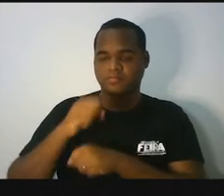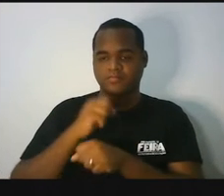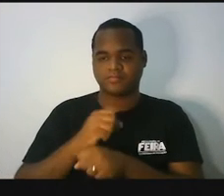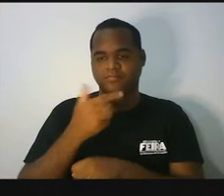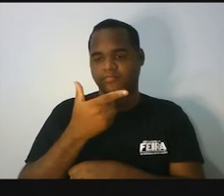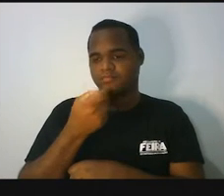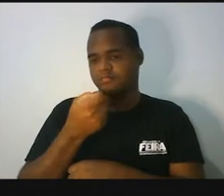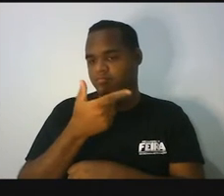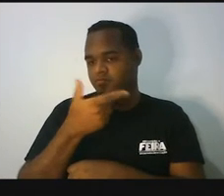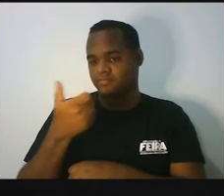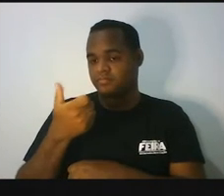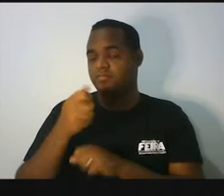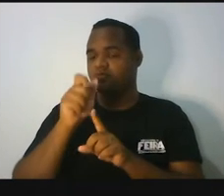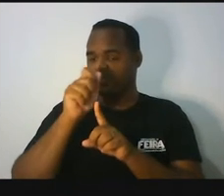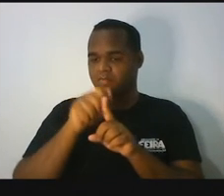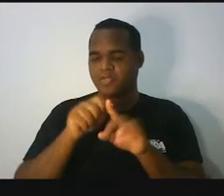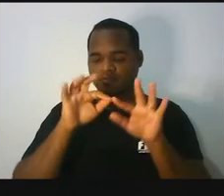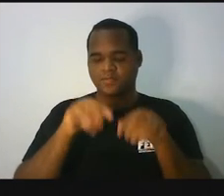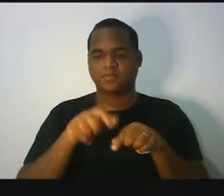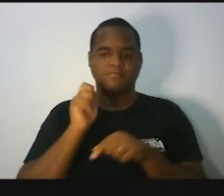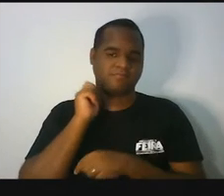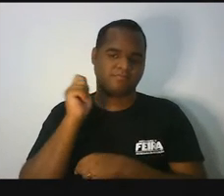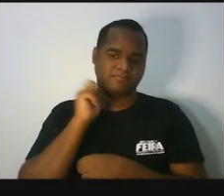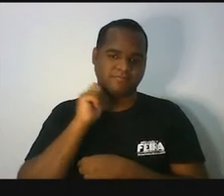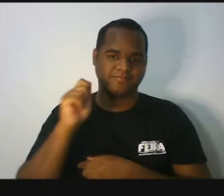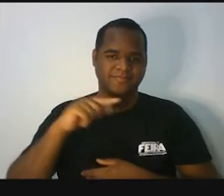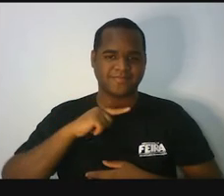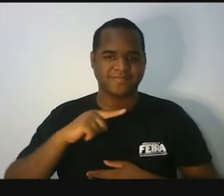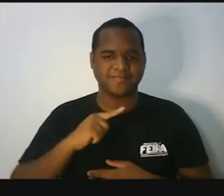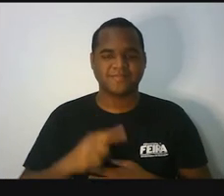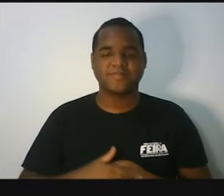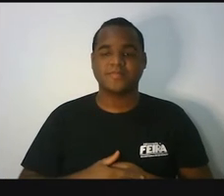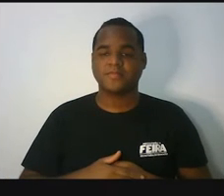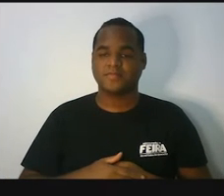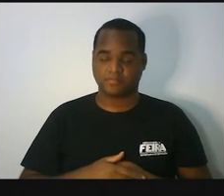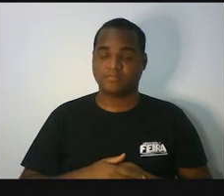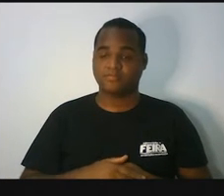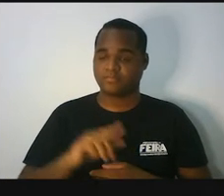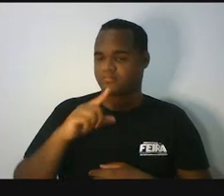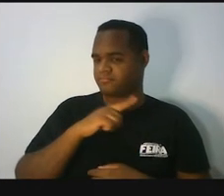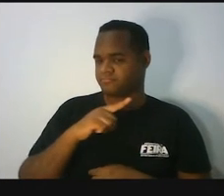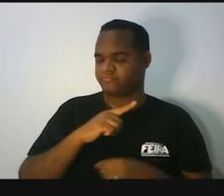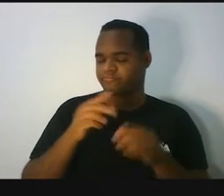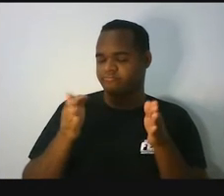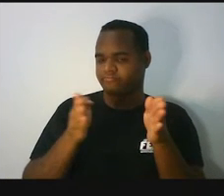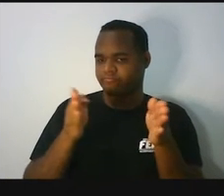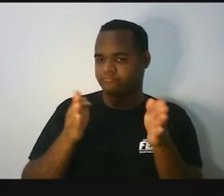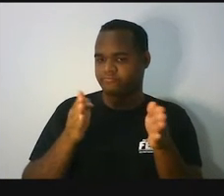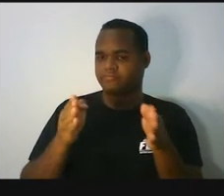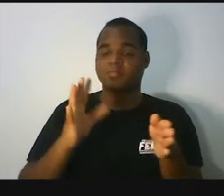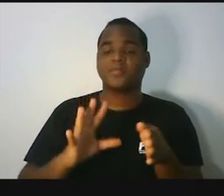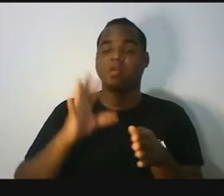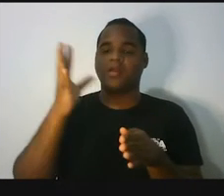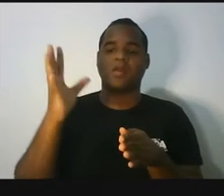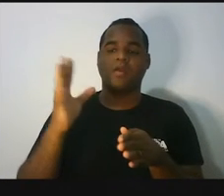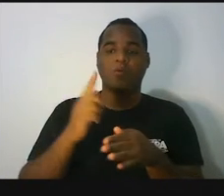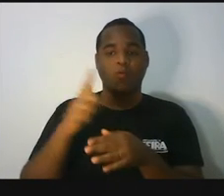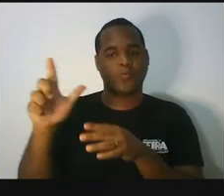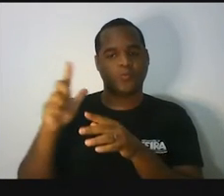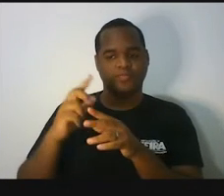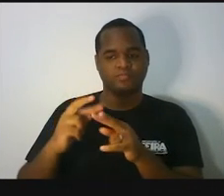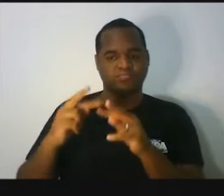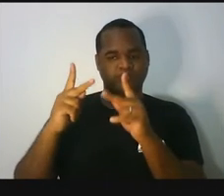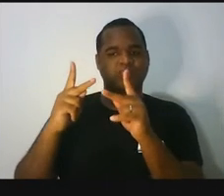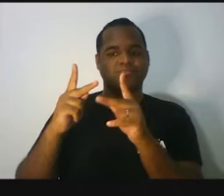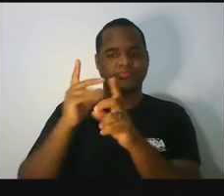o mês de abril, tá? Houve, no período, mais um aumento, né,